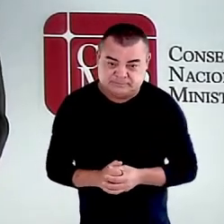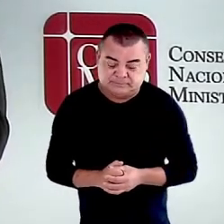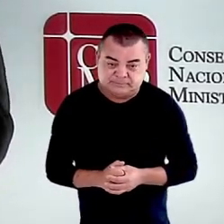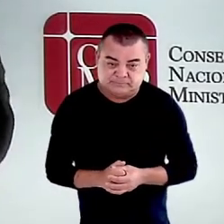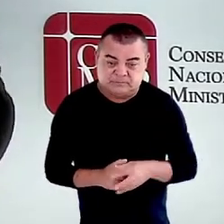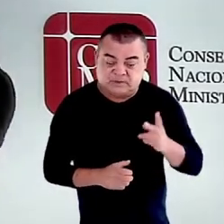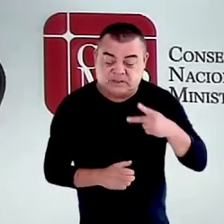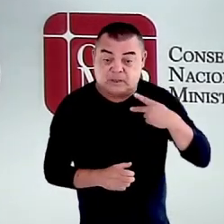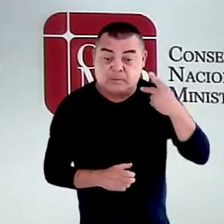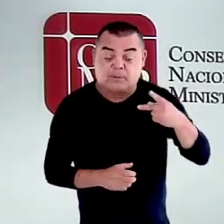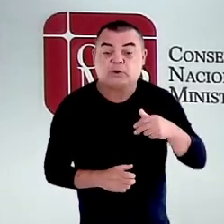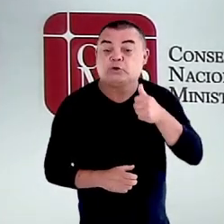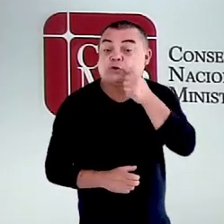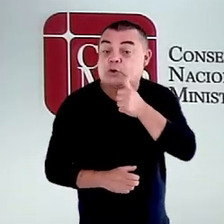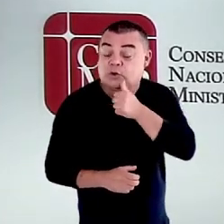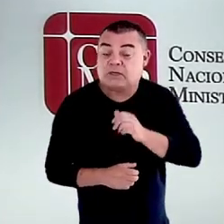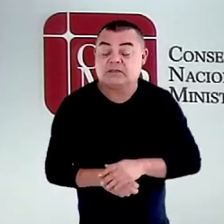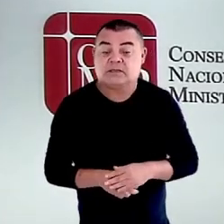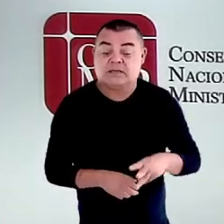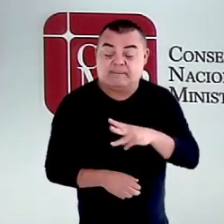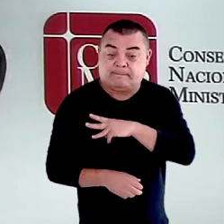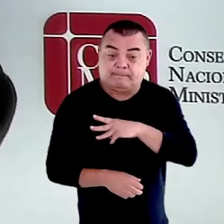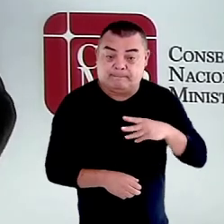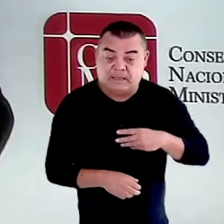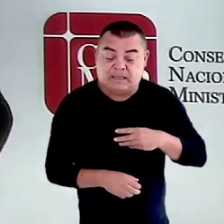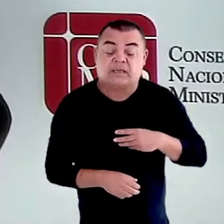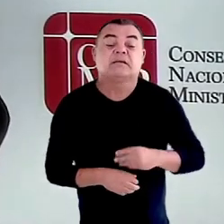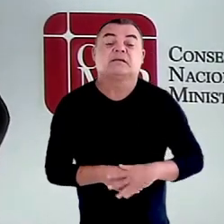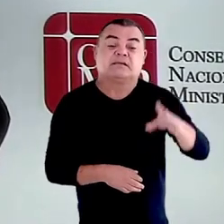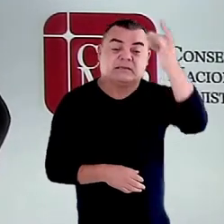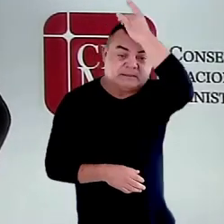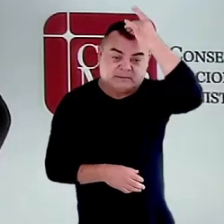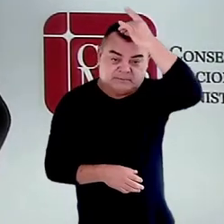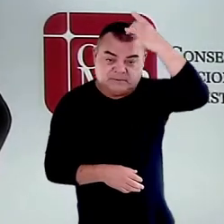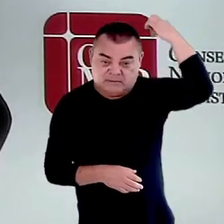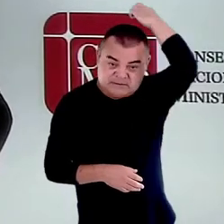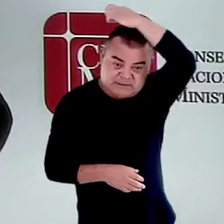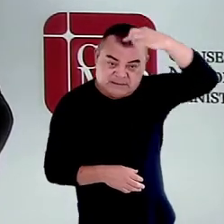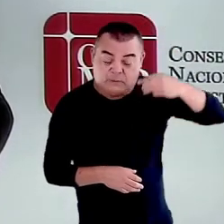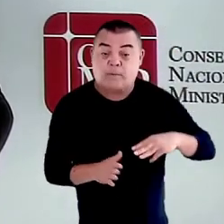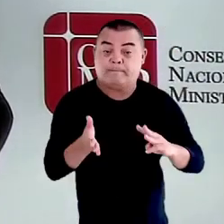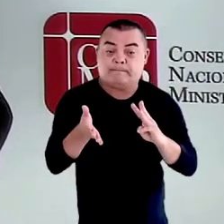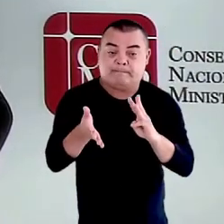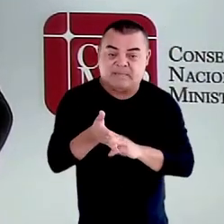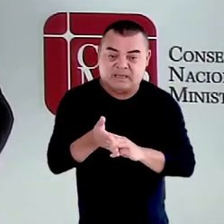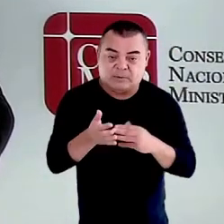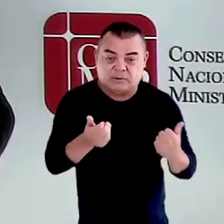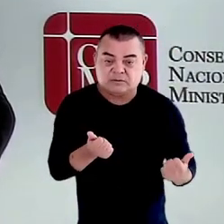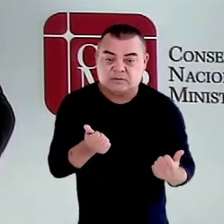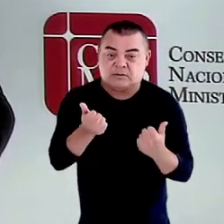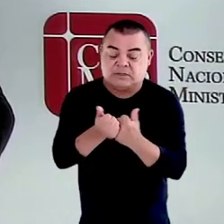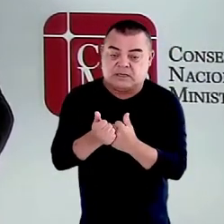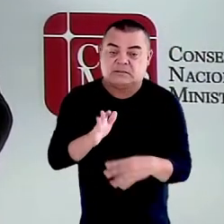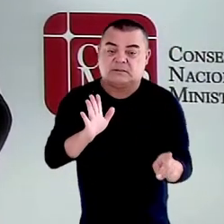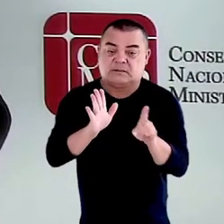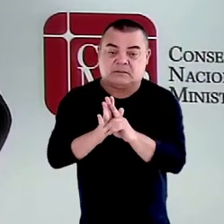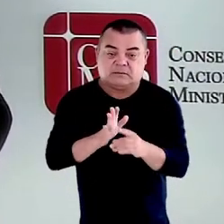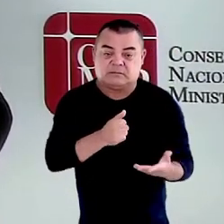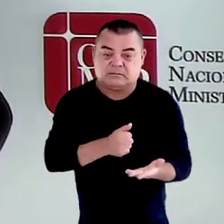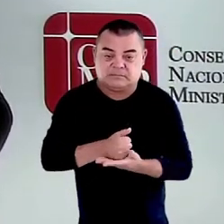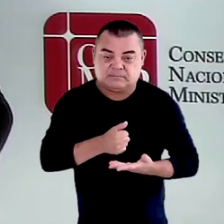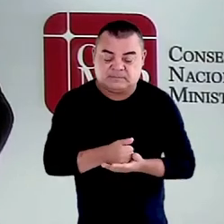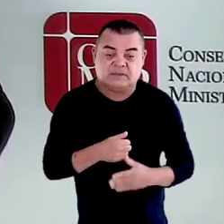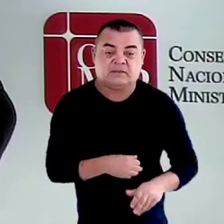Promotora de Justiça do Ministério Público do Estado do Espírito Santo e membro auxiliado à Comissão de Defesa dos Direitos Fundamentais,